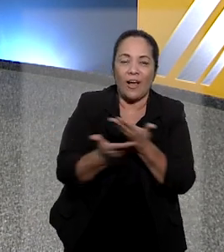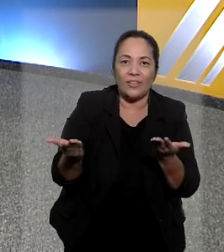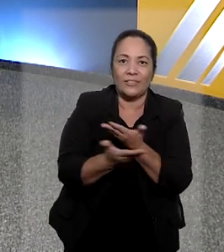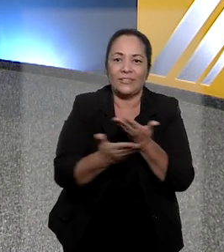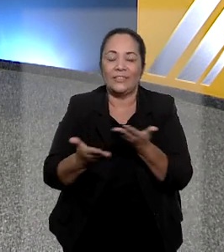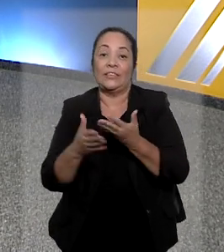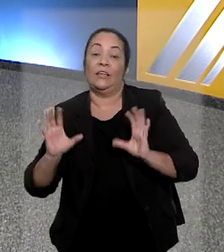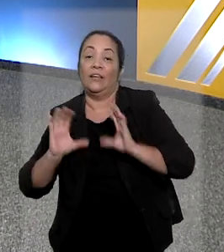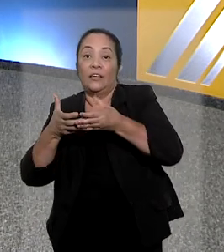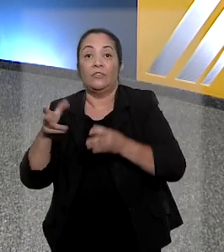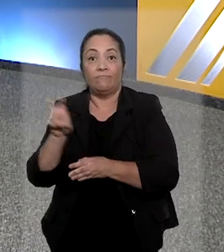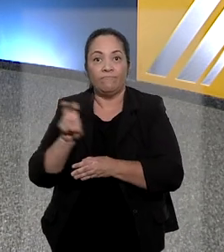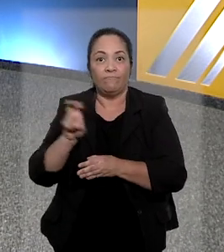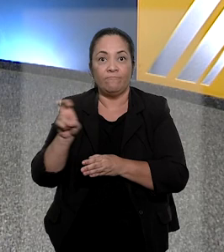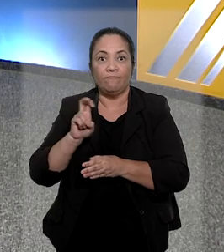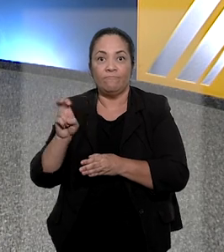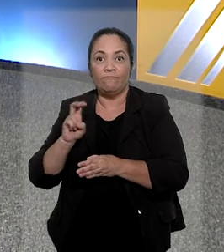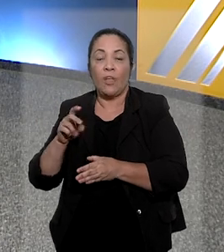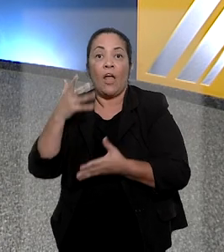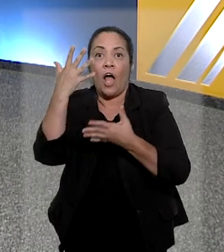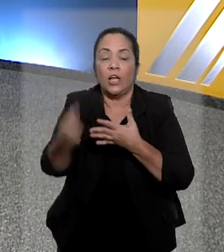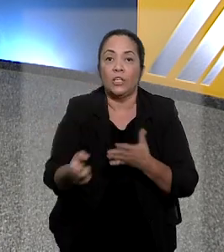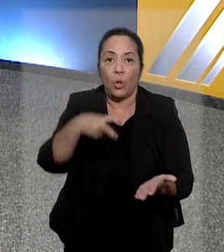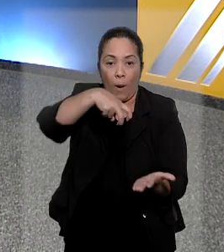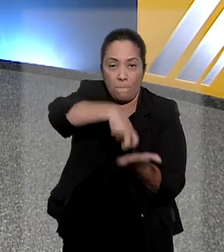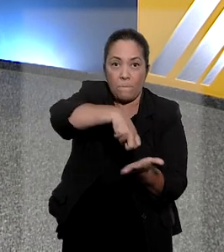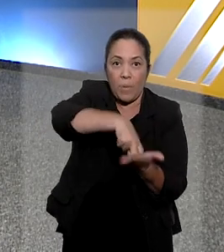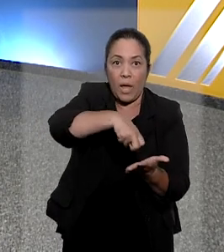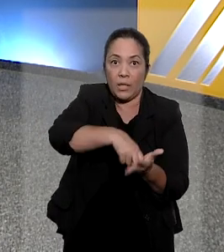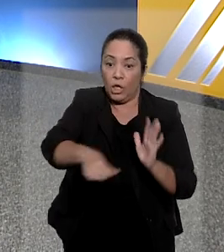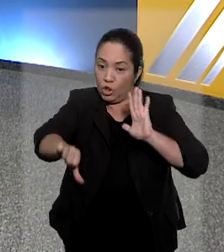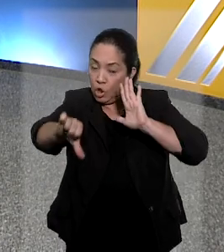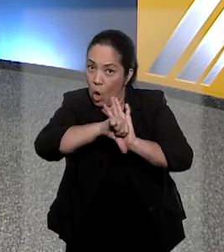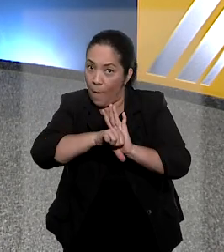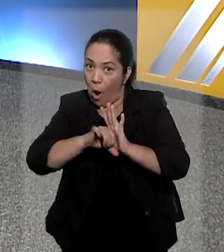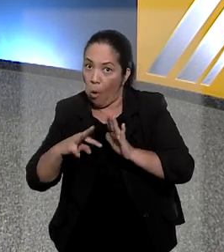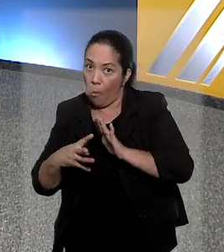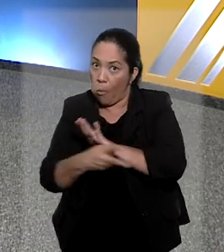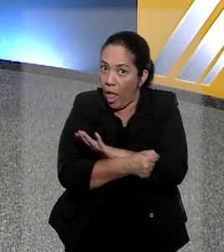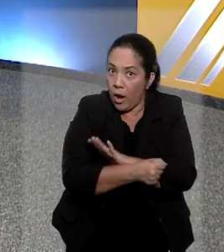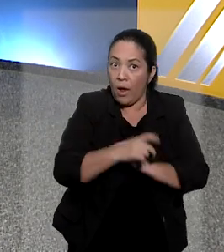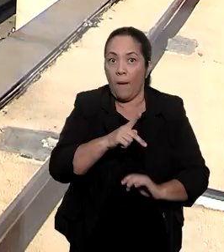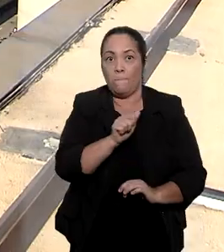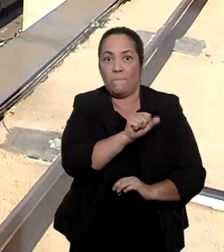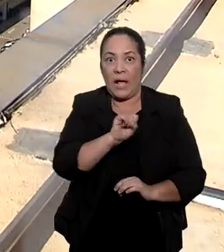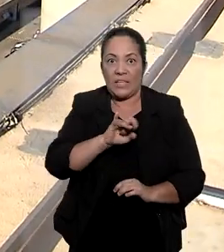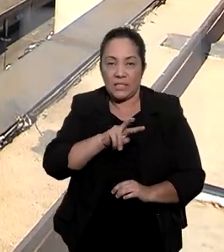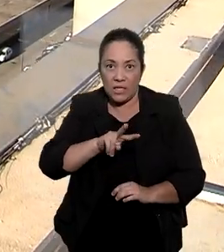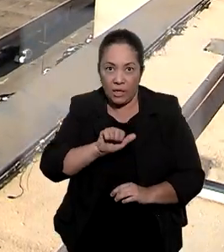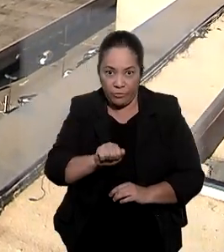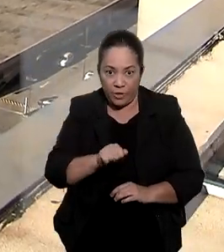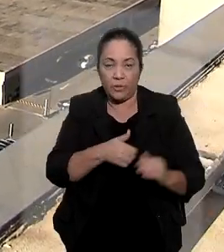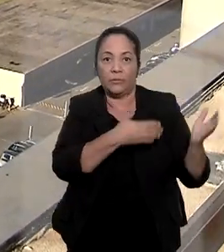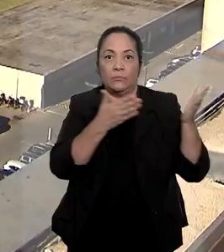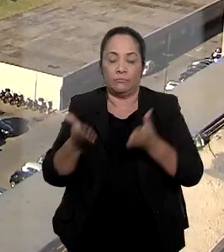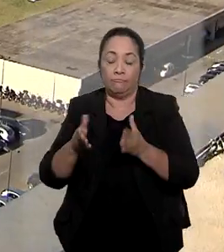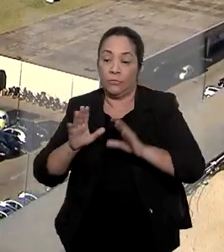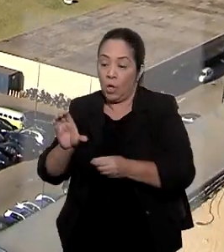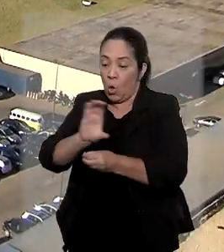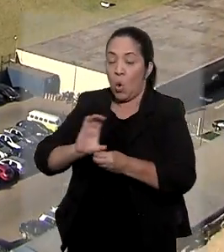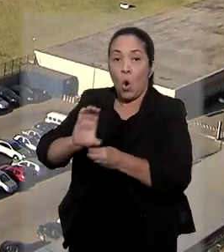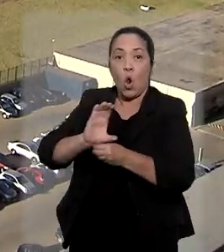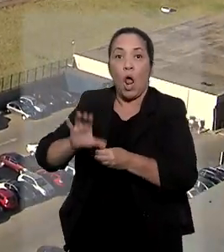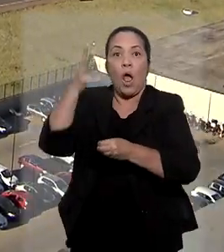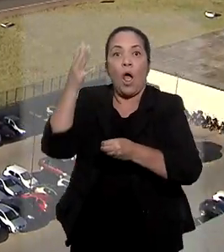a quinta turma também confirmou a pena imposta a Dirceu pelo crime de corrupção passiva. O colegiado reformou